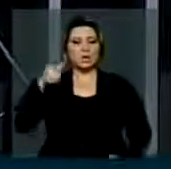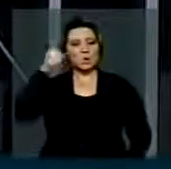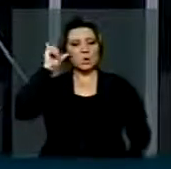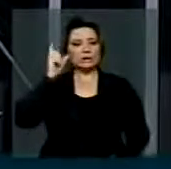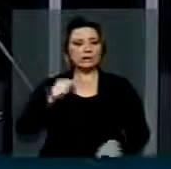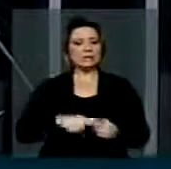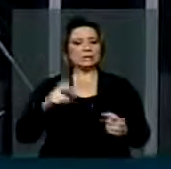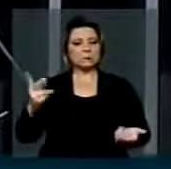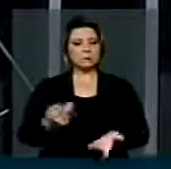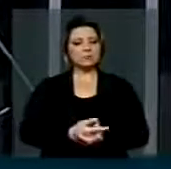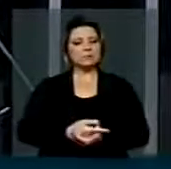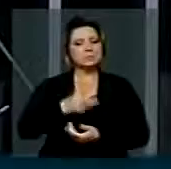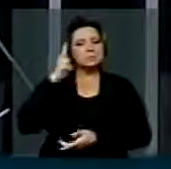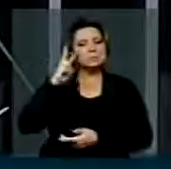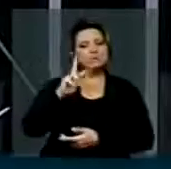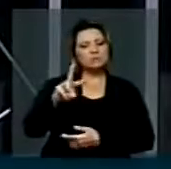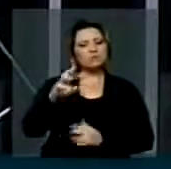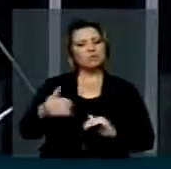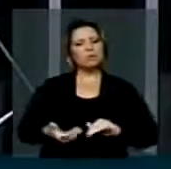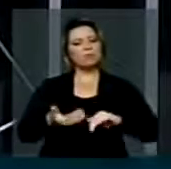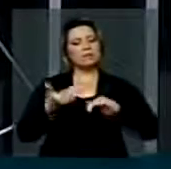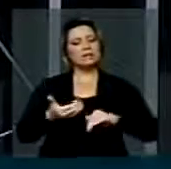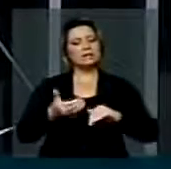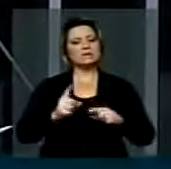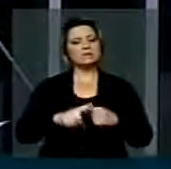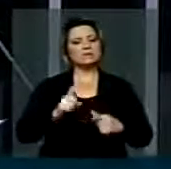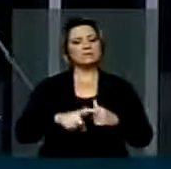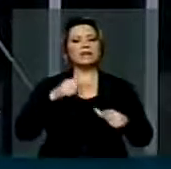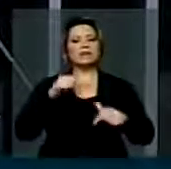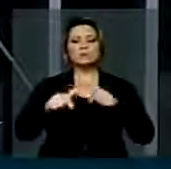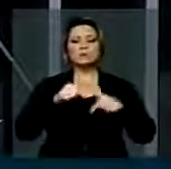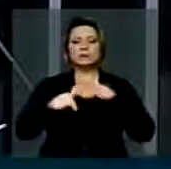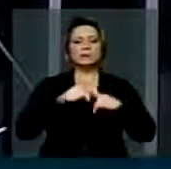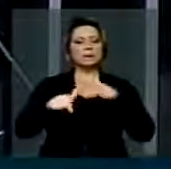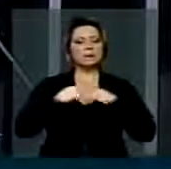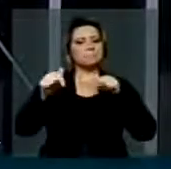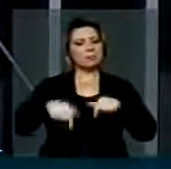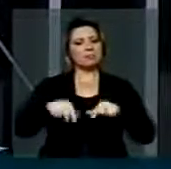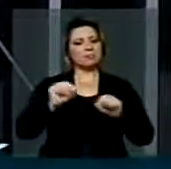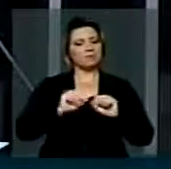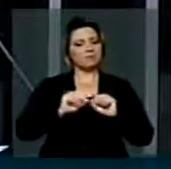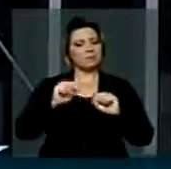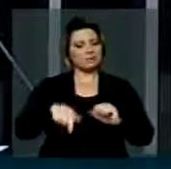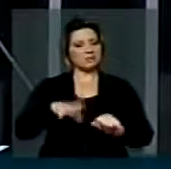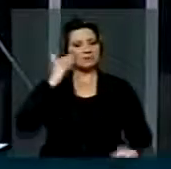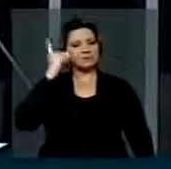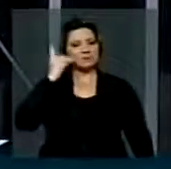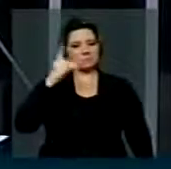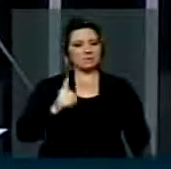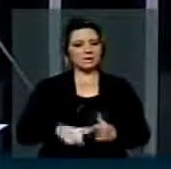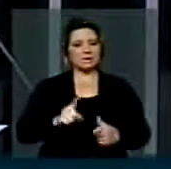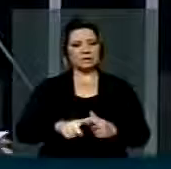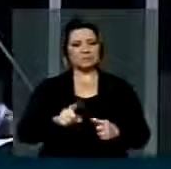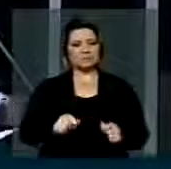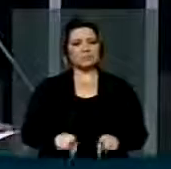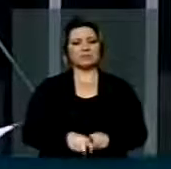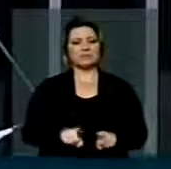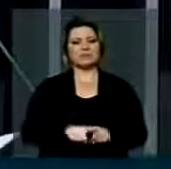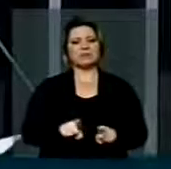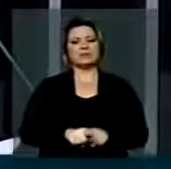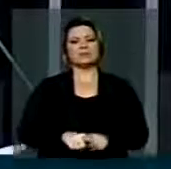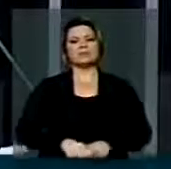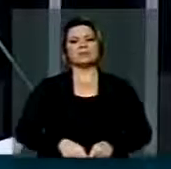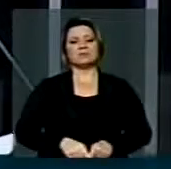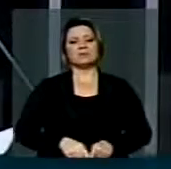questão de imagem, mas anulação dos atos autoritários de cassação do grande